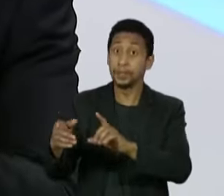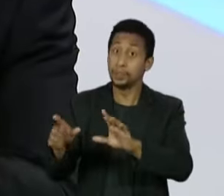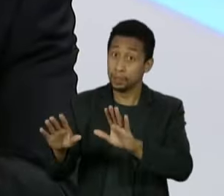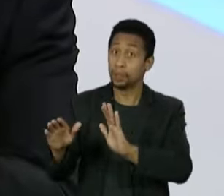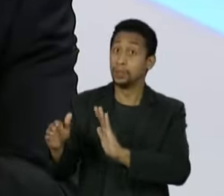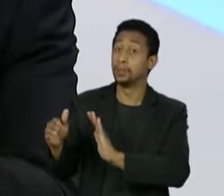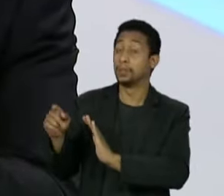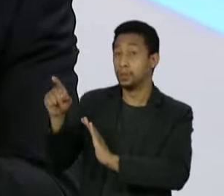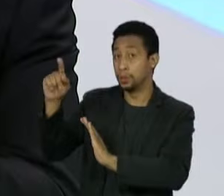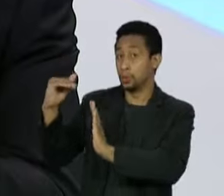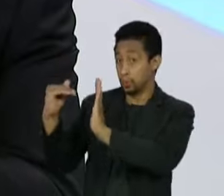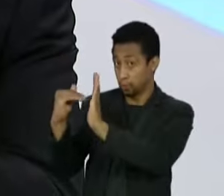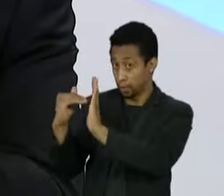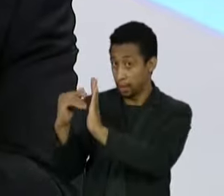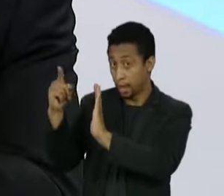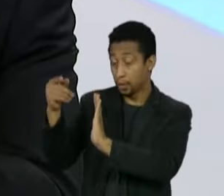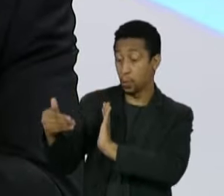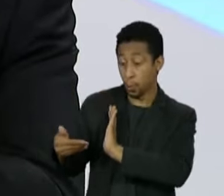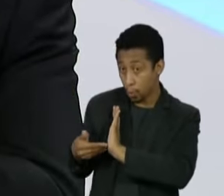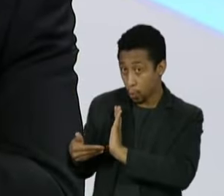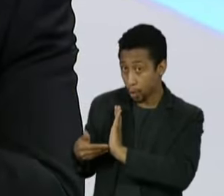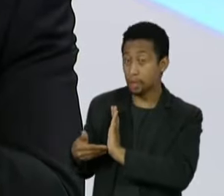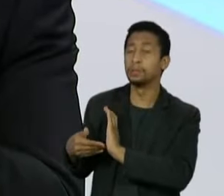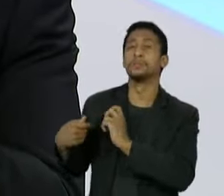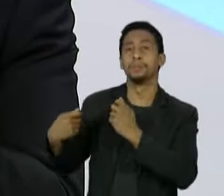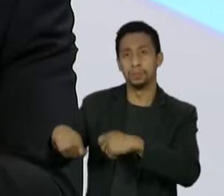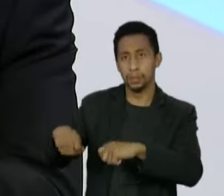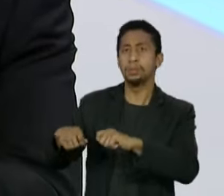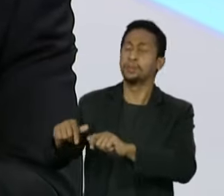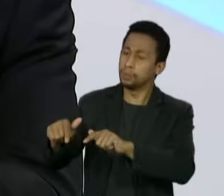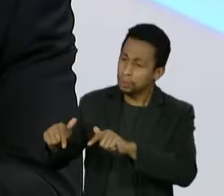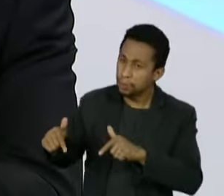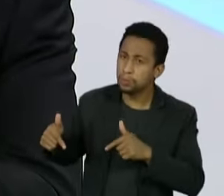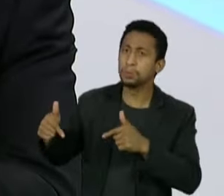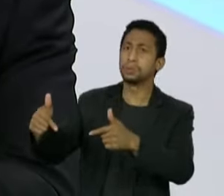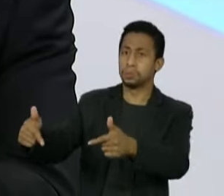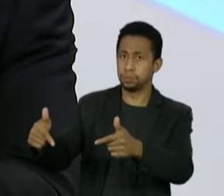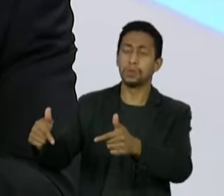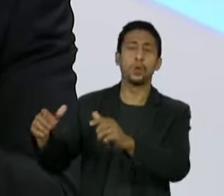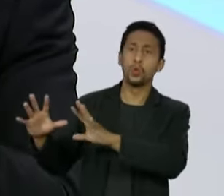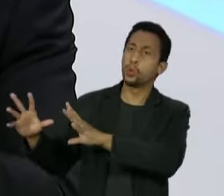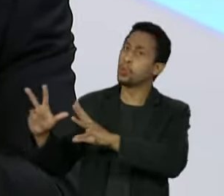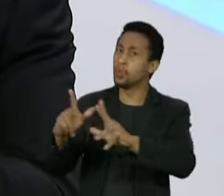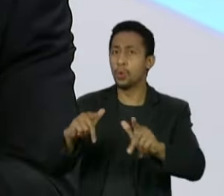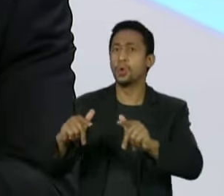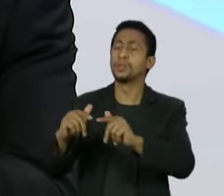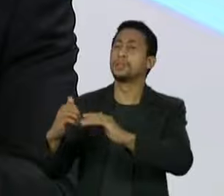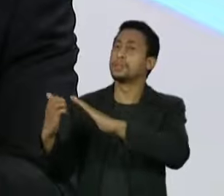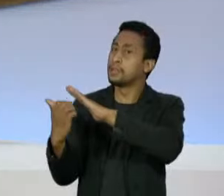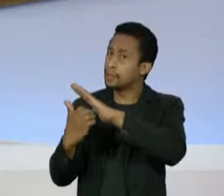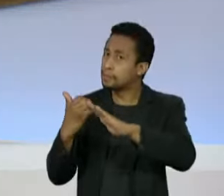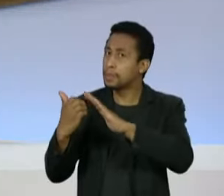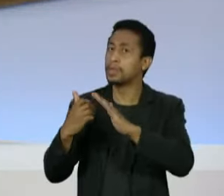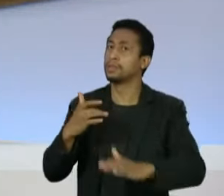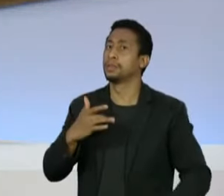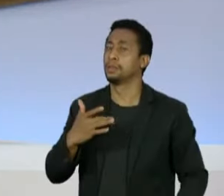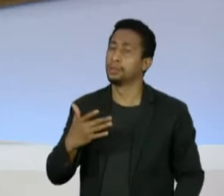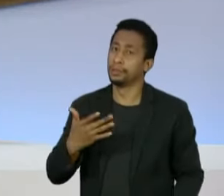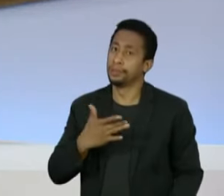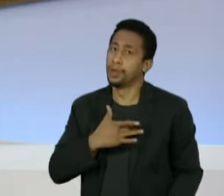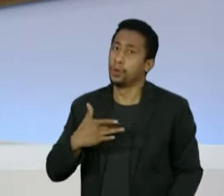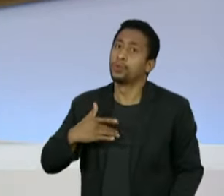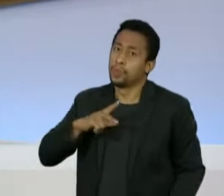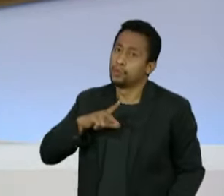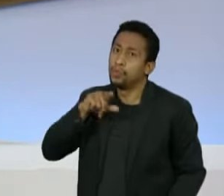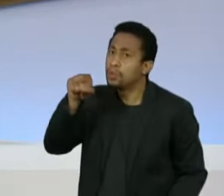Senado, depois do Congresso Nacional como um todo, tem que tomar conta da questão das operadoras verticalizadas. Você tem que garantir a primazia do interesse